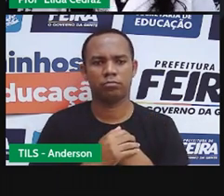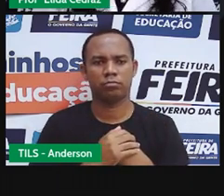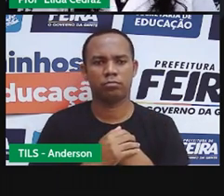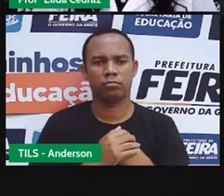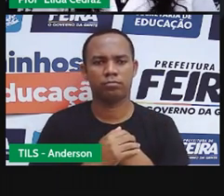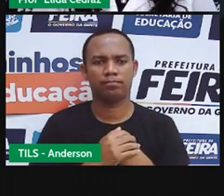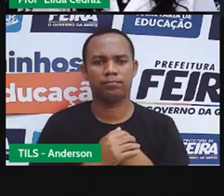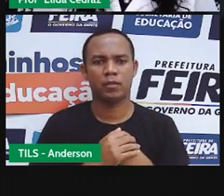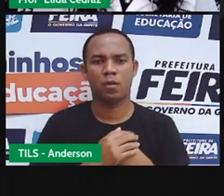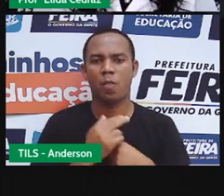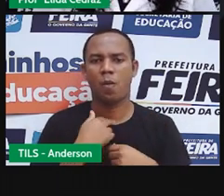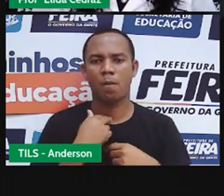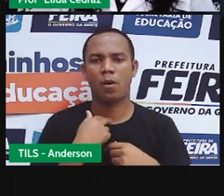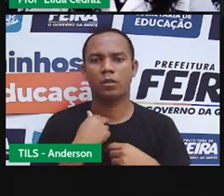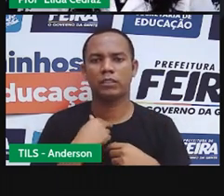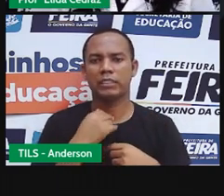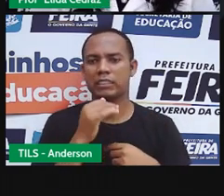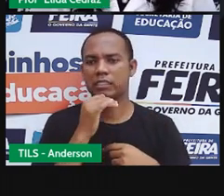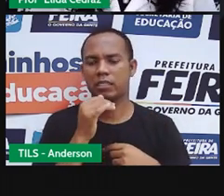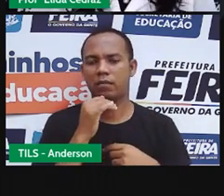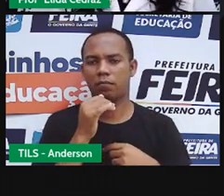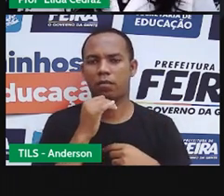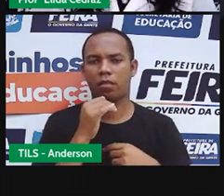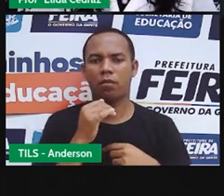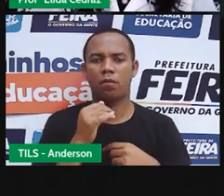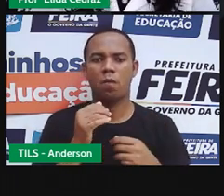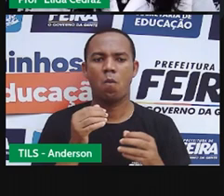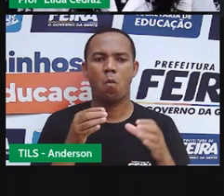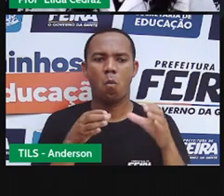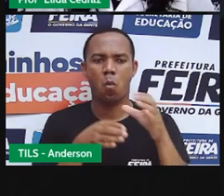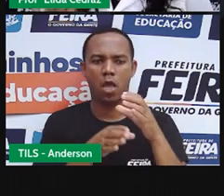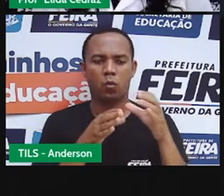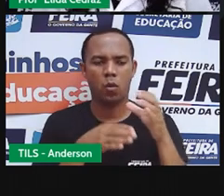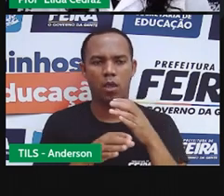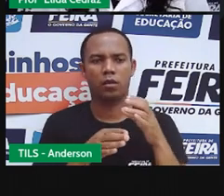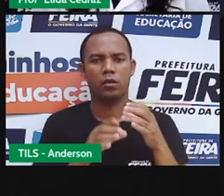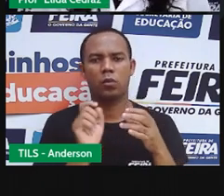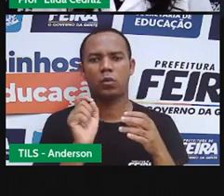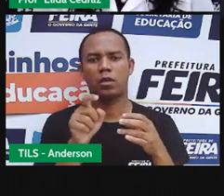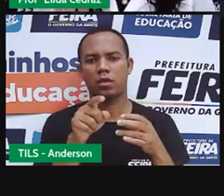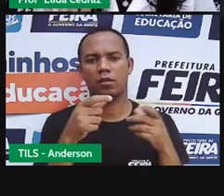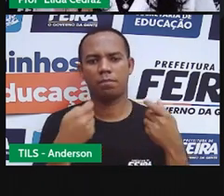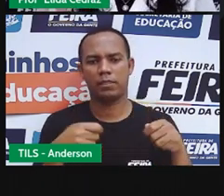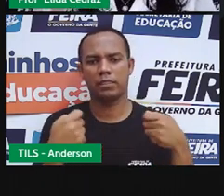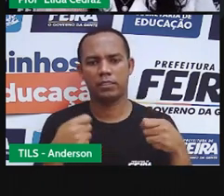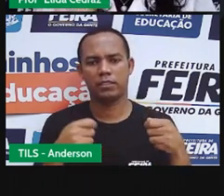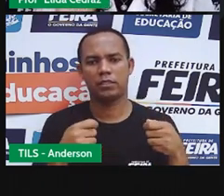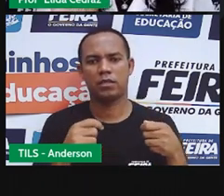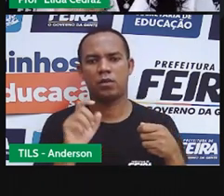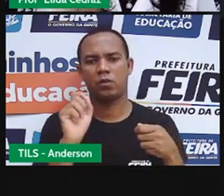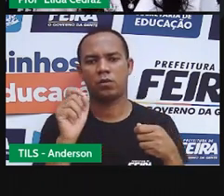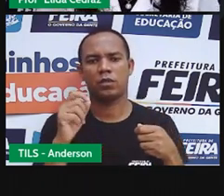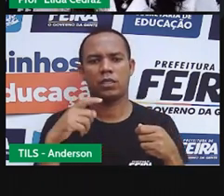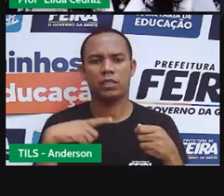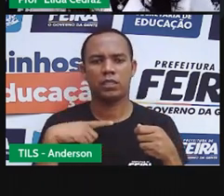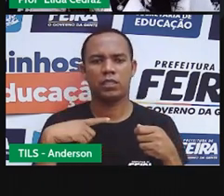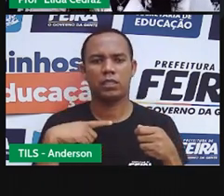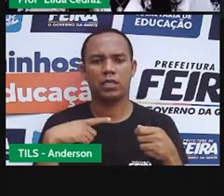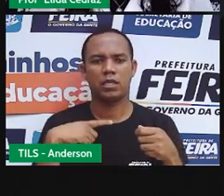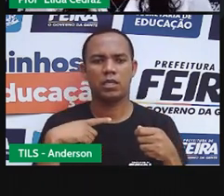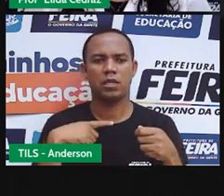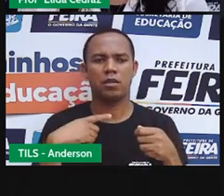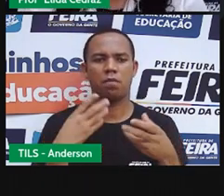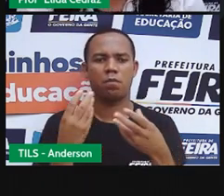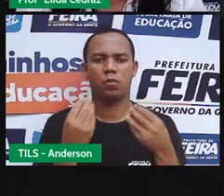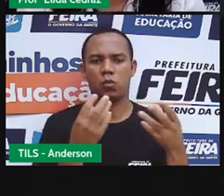por longos períodos e para fabricar essas placas, precisa extrair muito